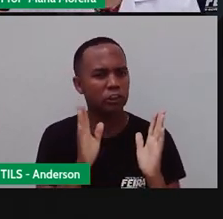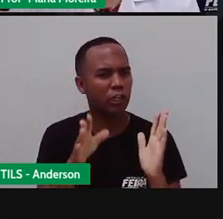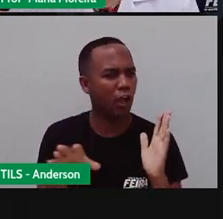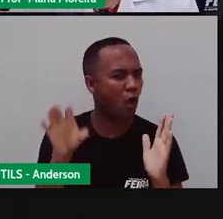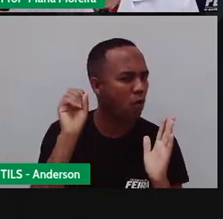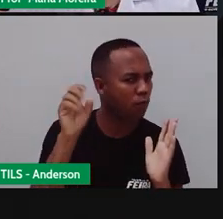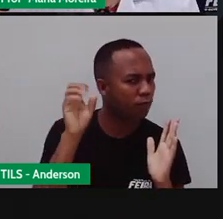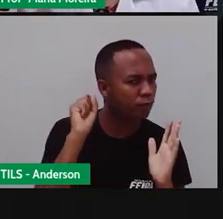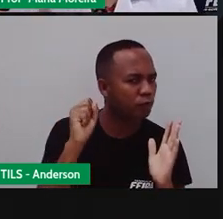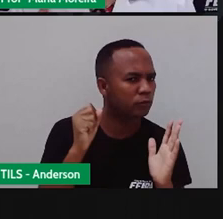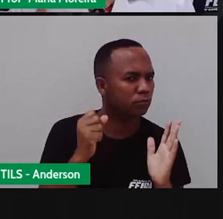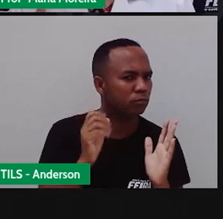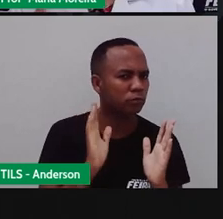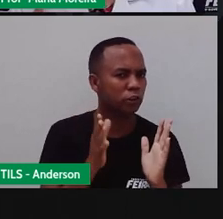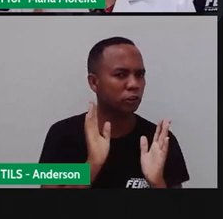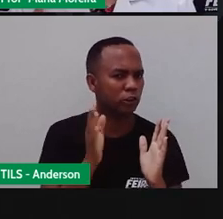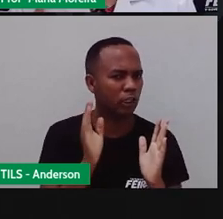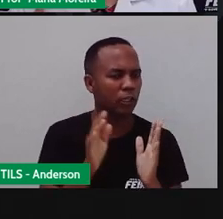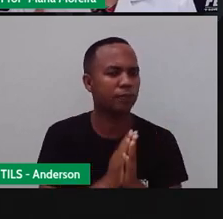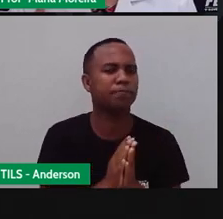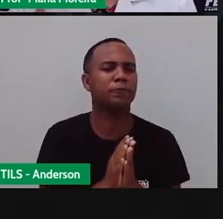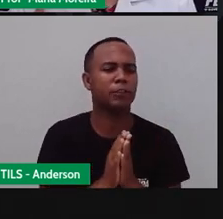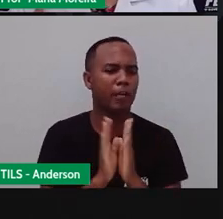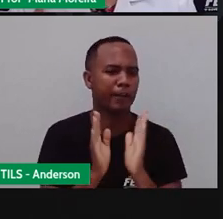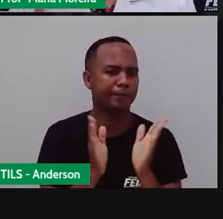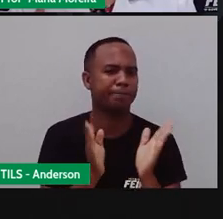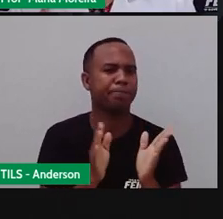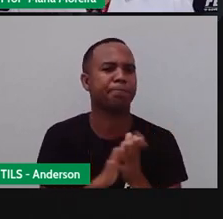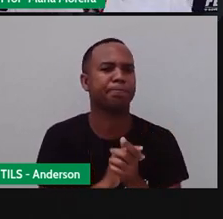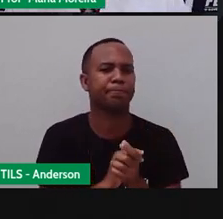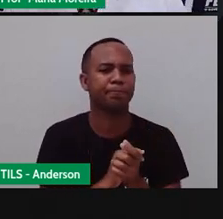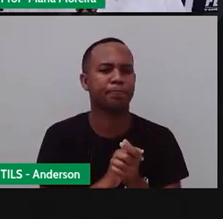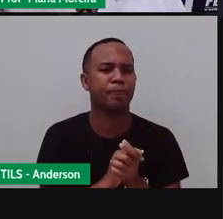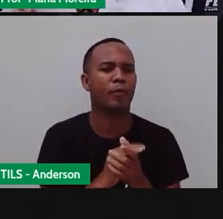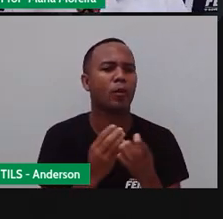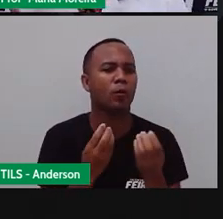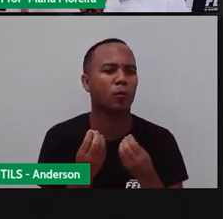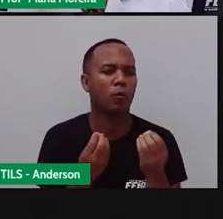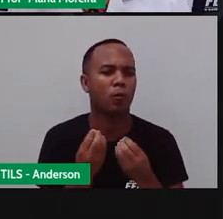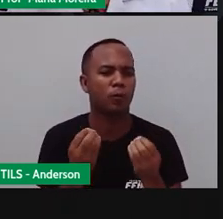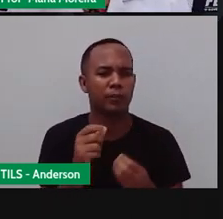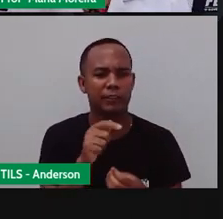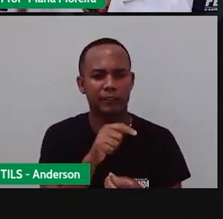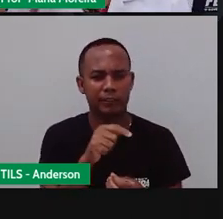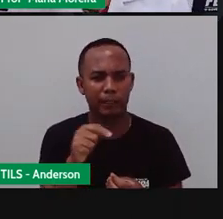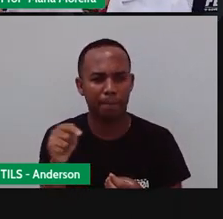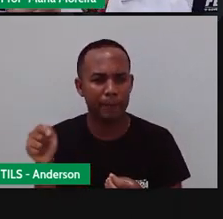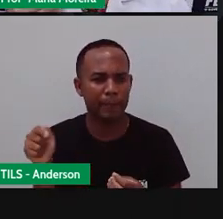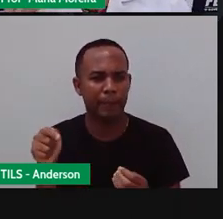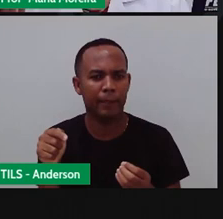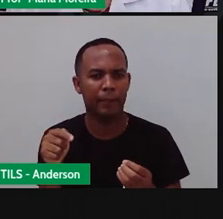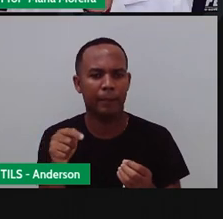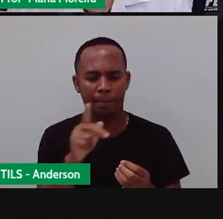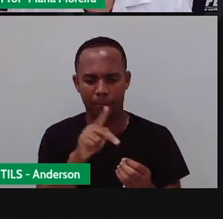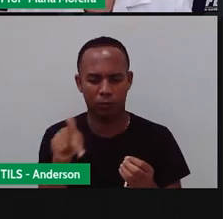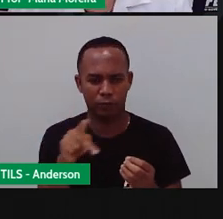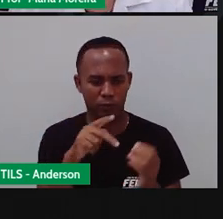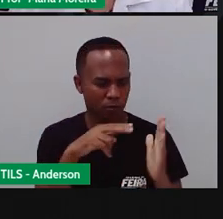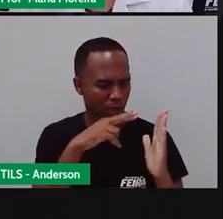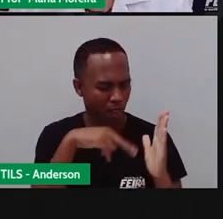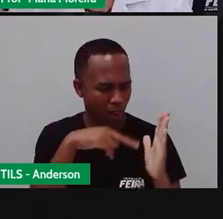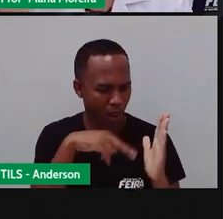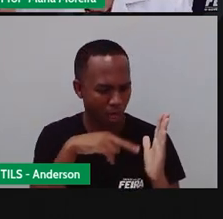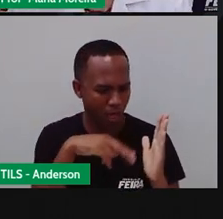uma história, não já? Você já ouviu a história de alguém, Anderson? É, inclusive é essa semana a pró lê o quê? A história lá do